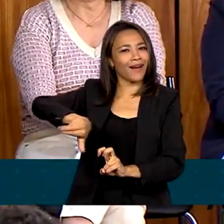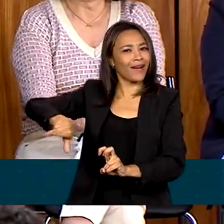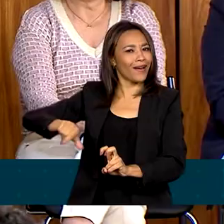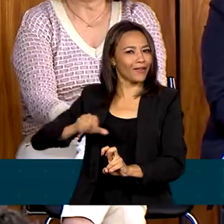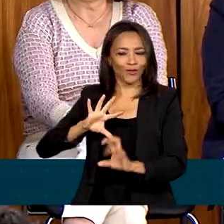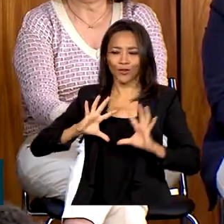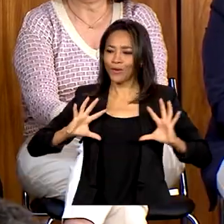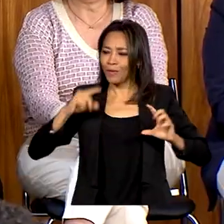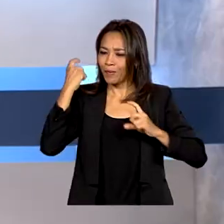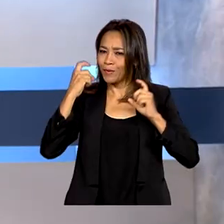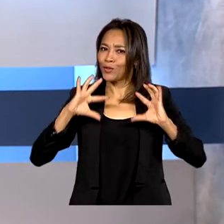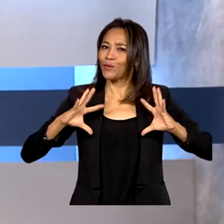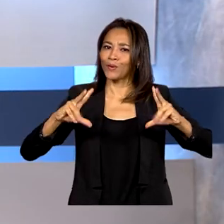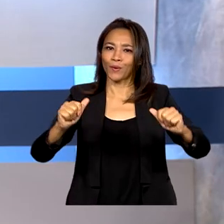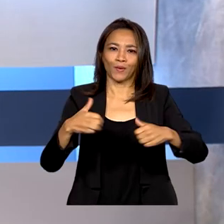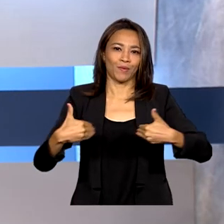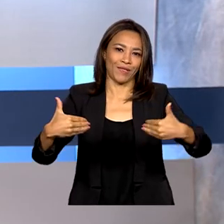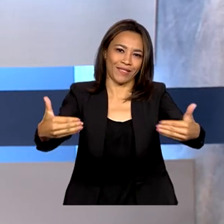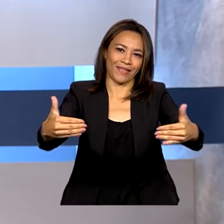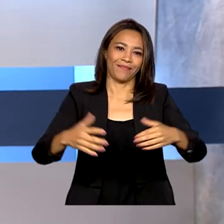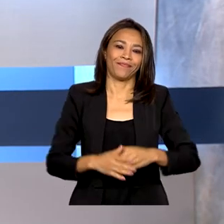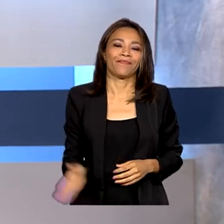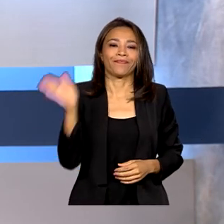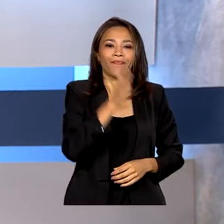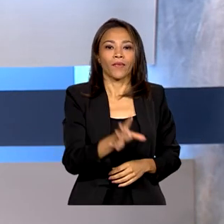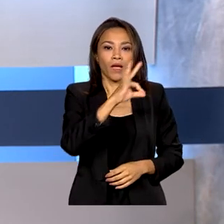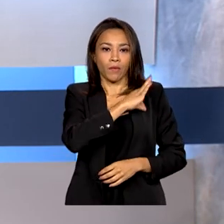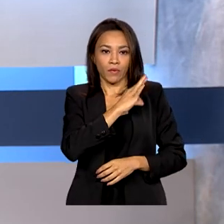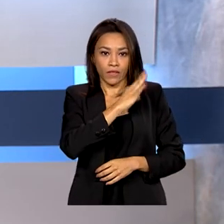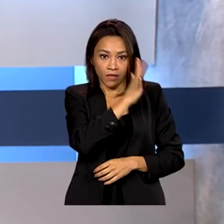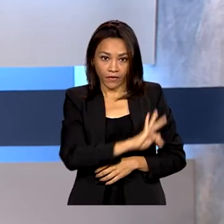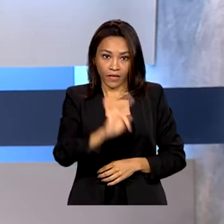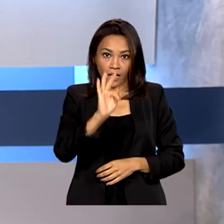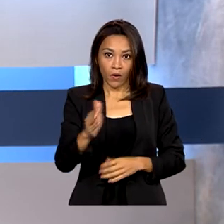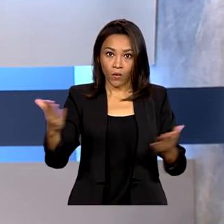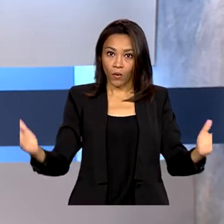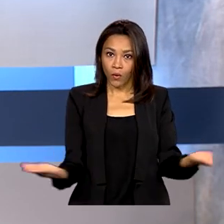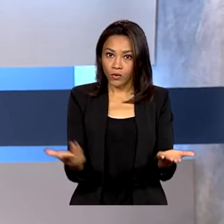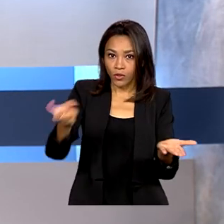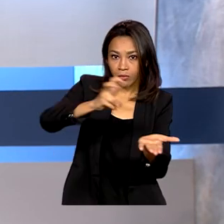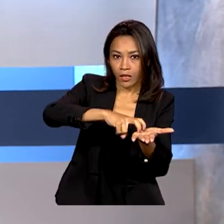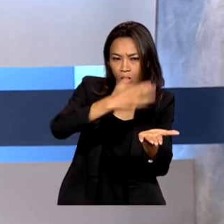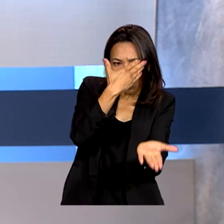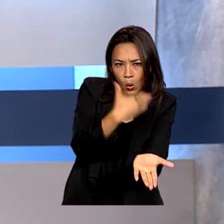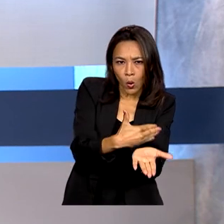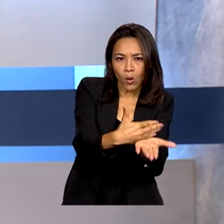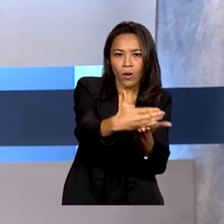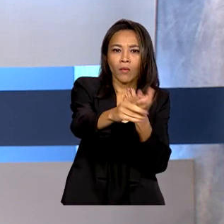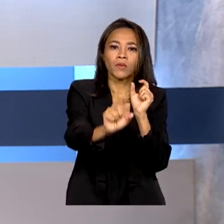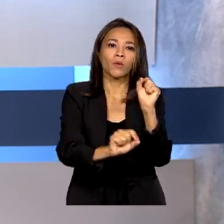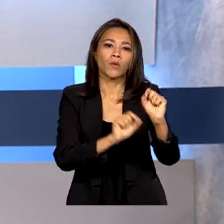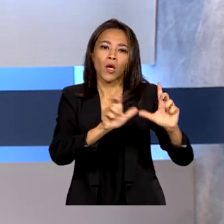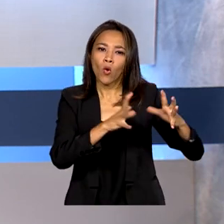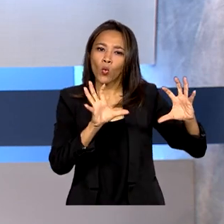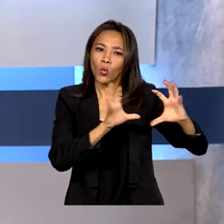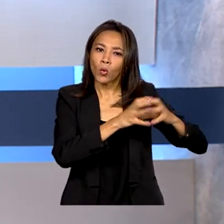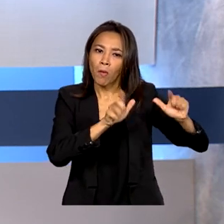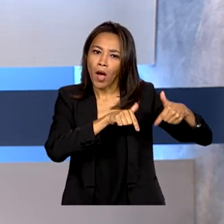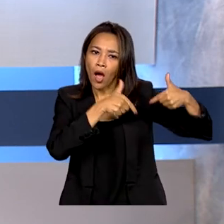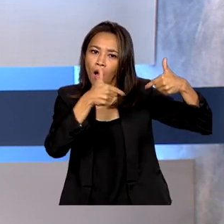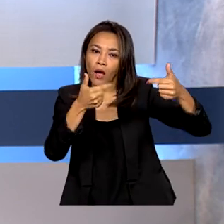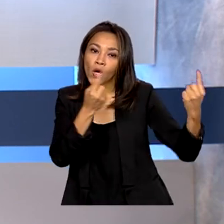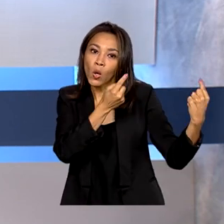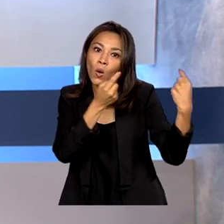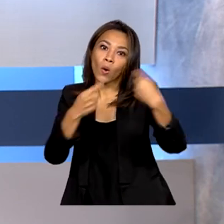todos os ministérios. A Polícia Federal deu início agora de manhã à Operação Conexão Guarani contra o